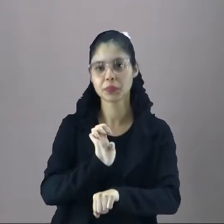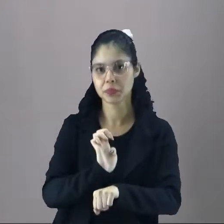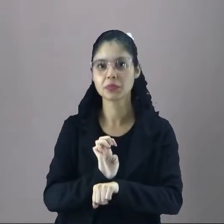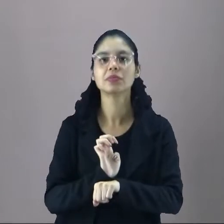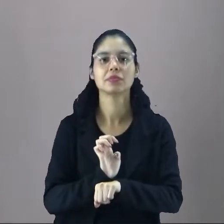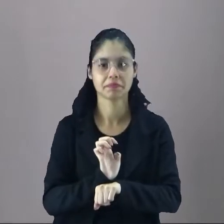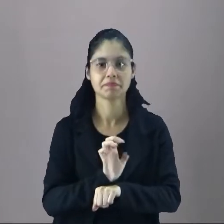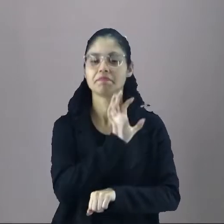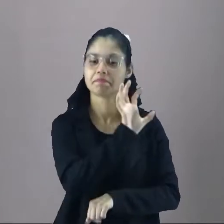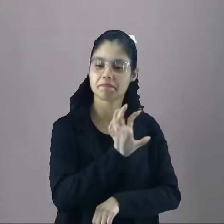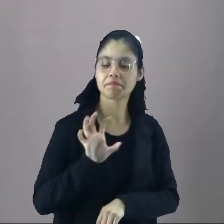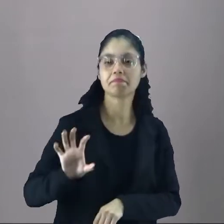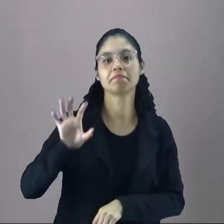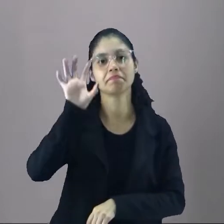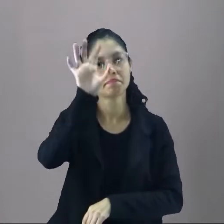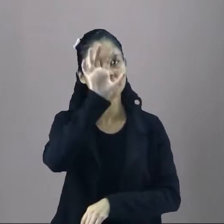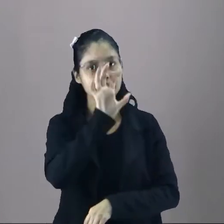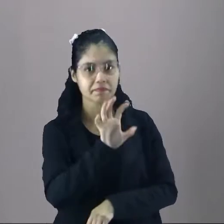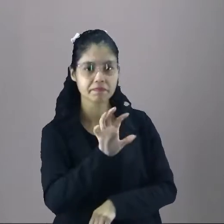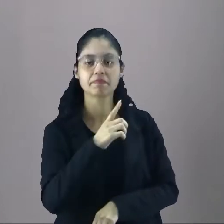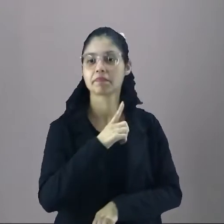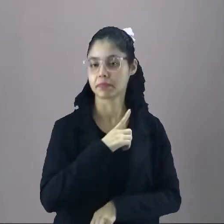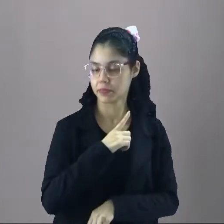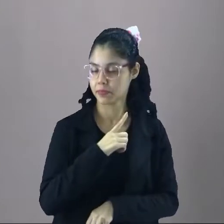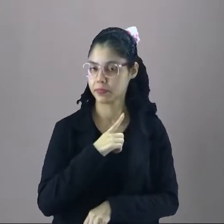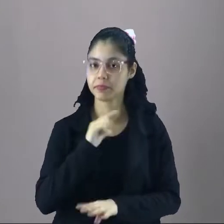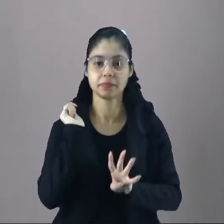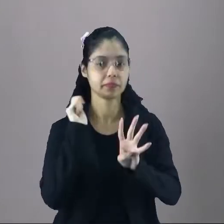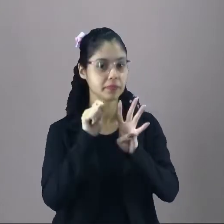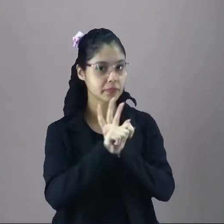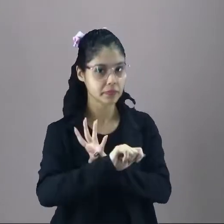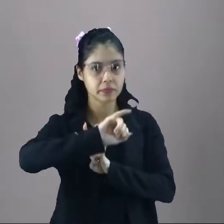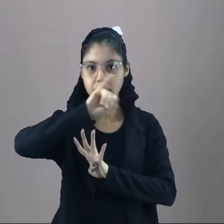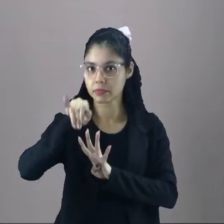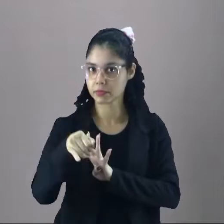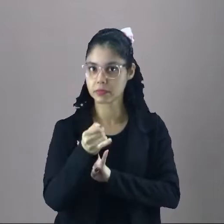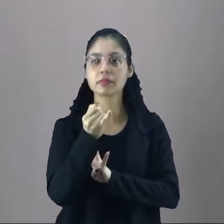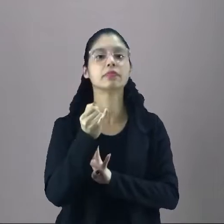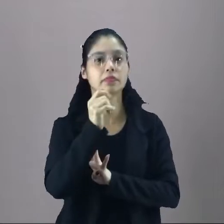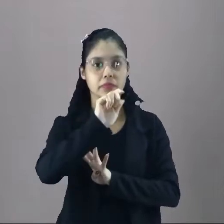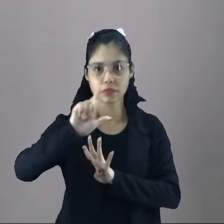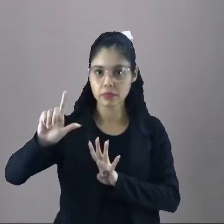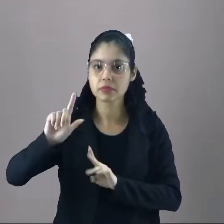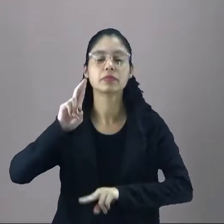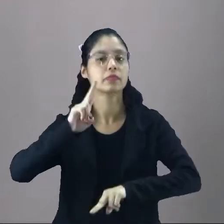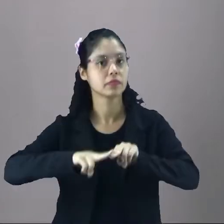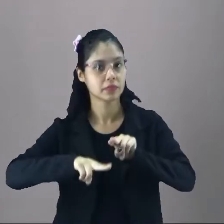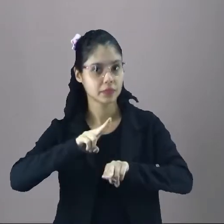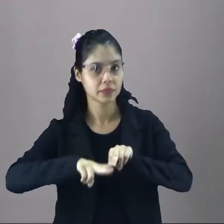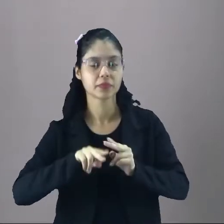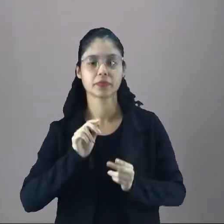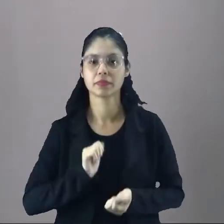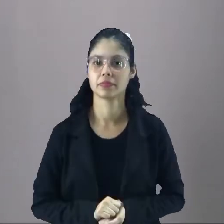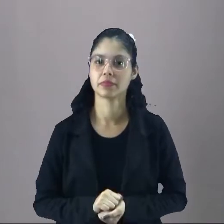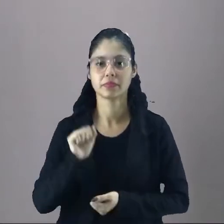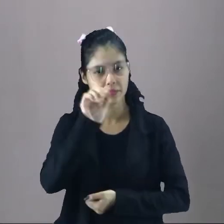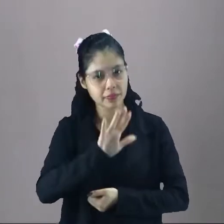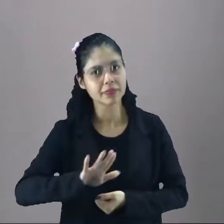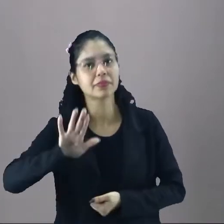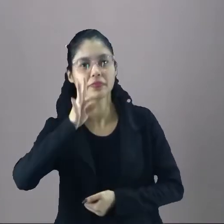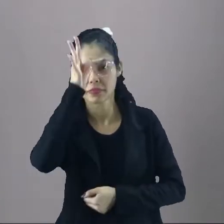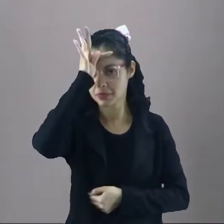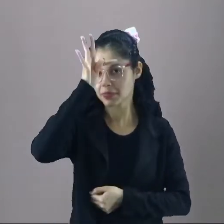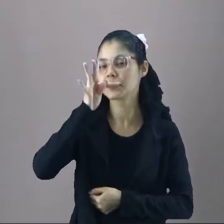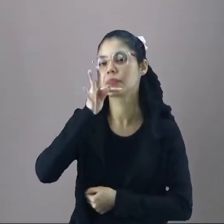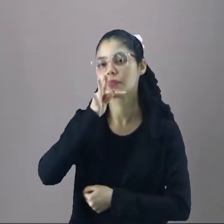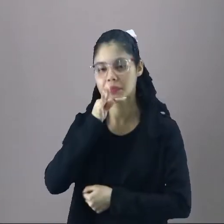nossa região tem que fazer nos meses de junho e julho, geralmente. Então, costumes e